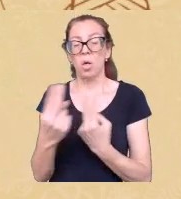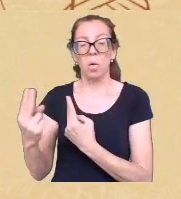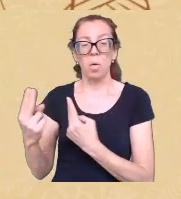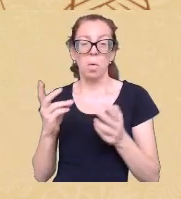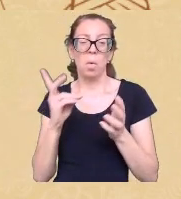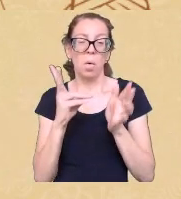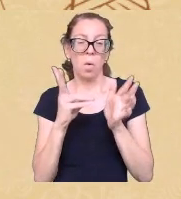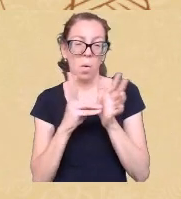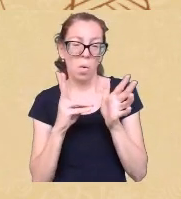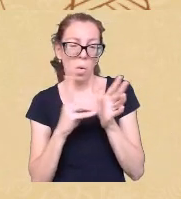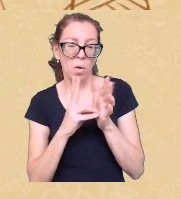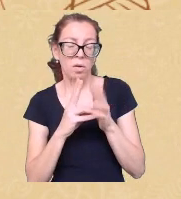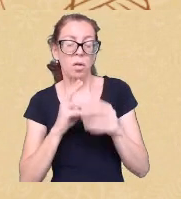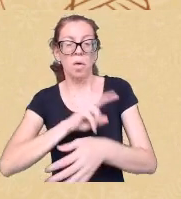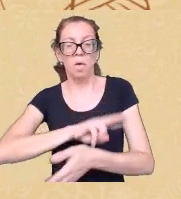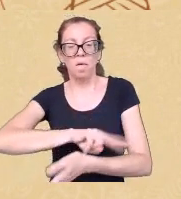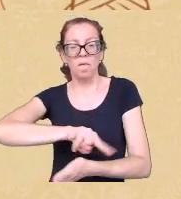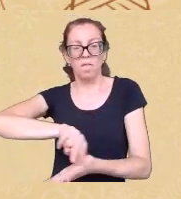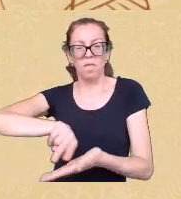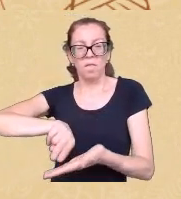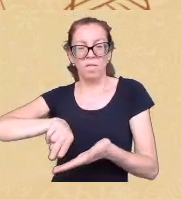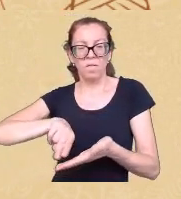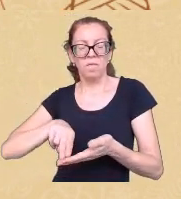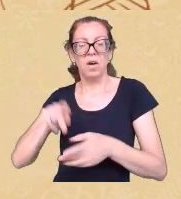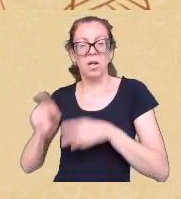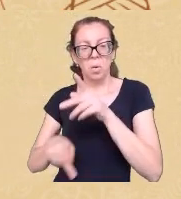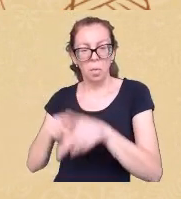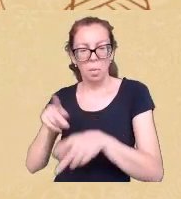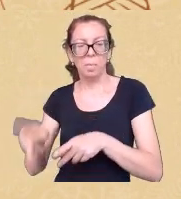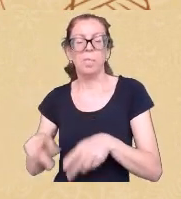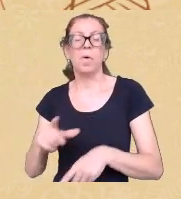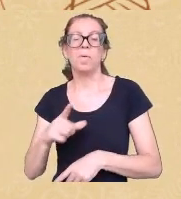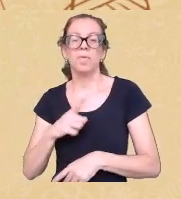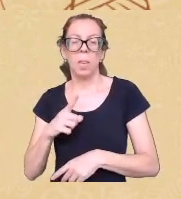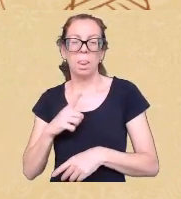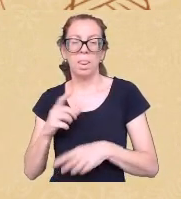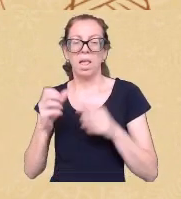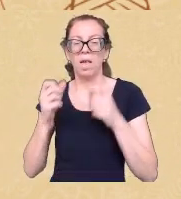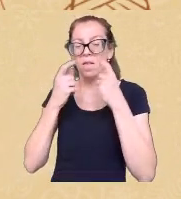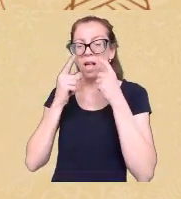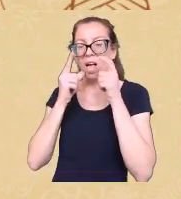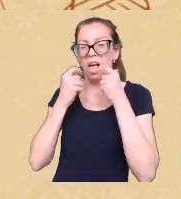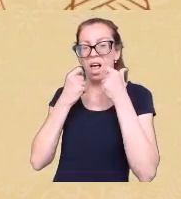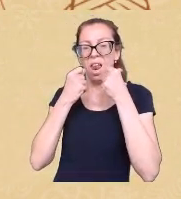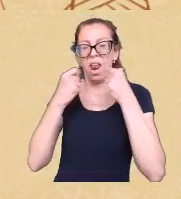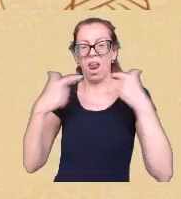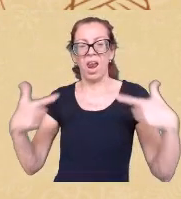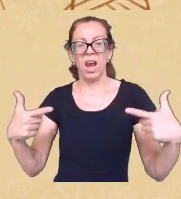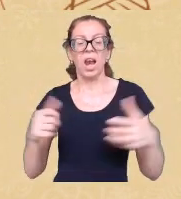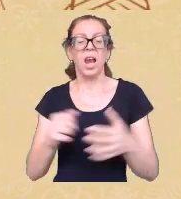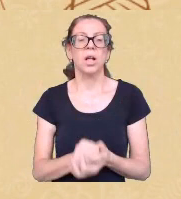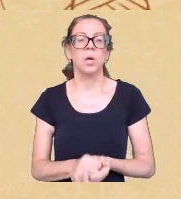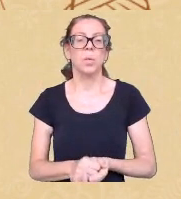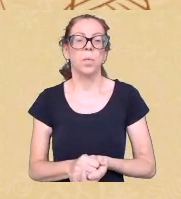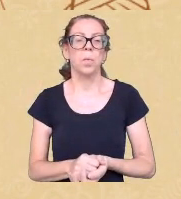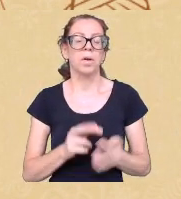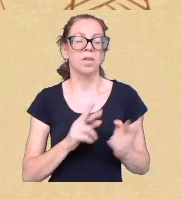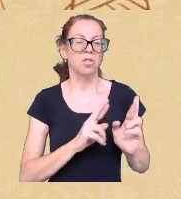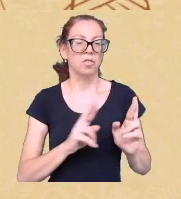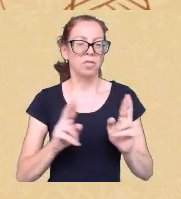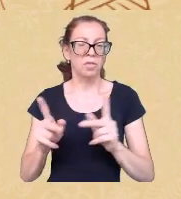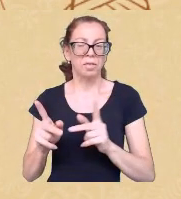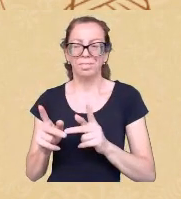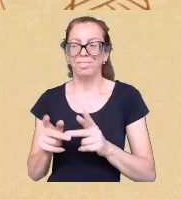contexto de aldeia tiveram esse roubo da sua língua né então esse também é outro critério para se ter né